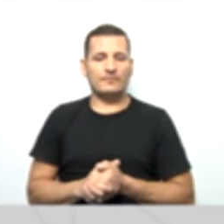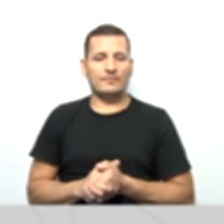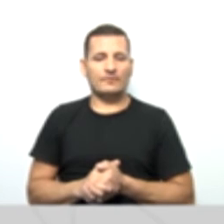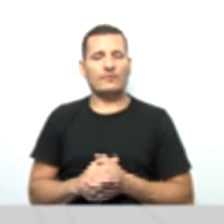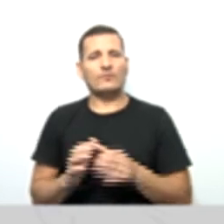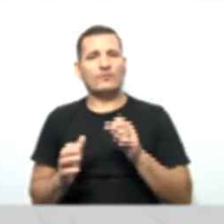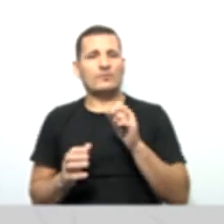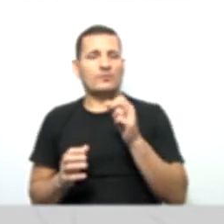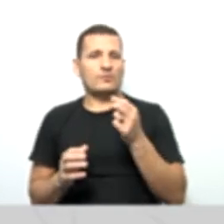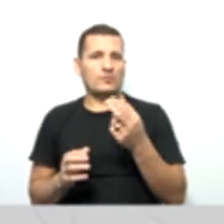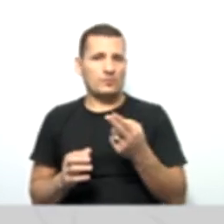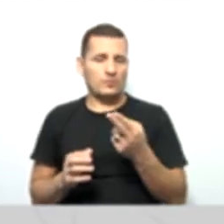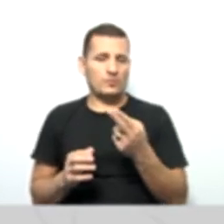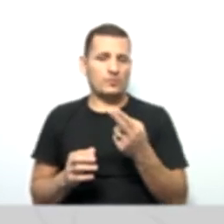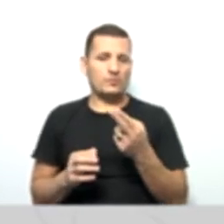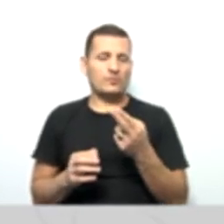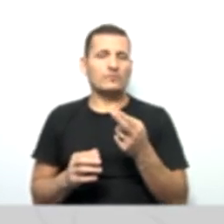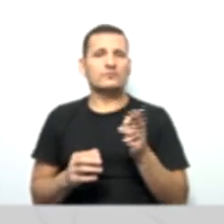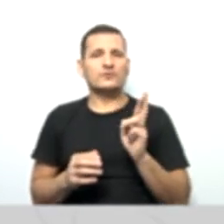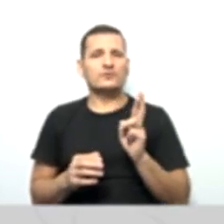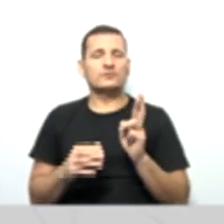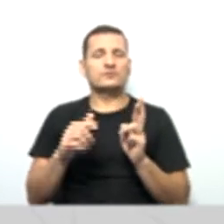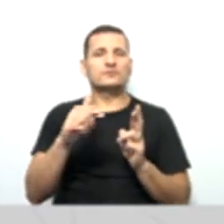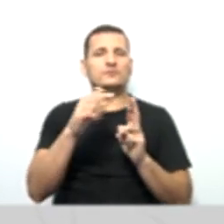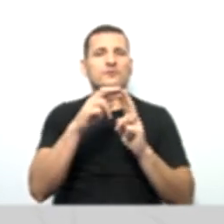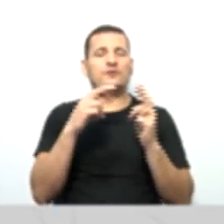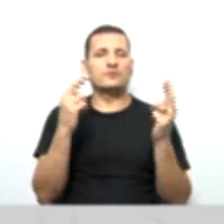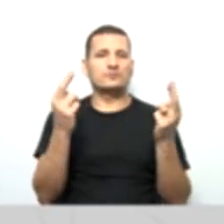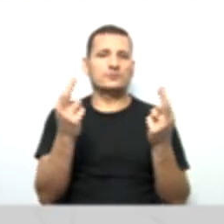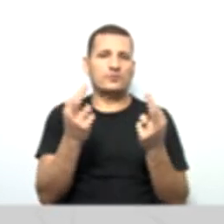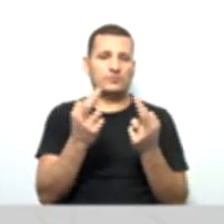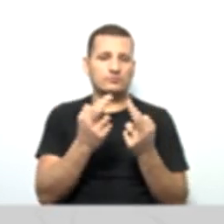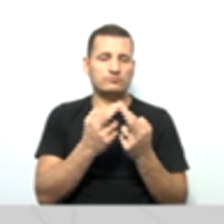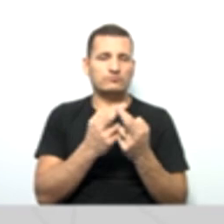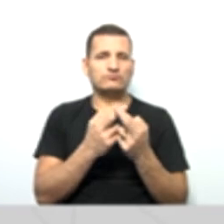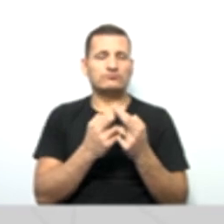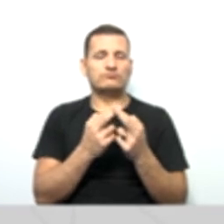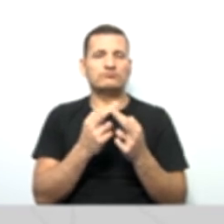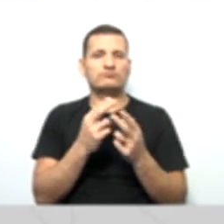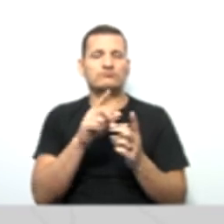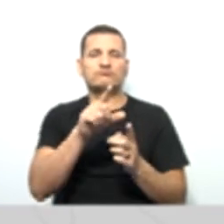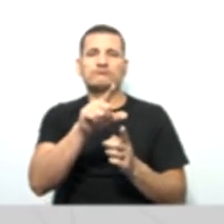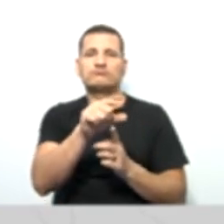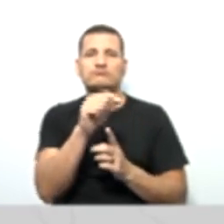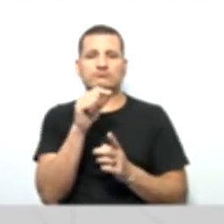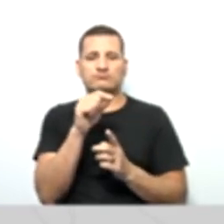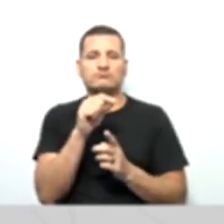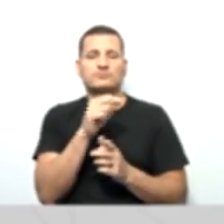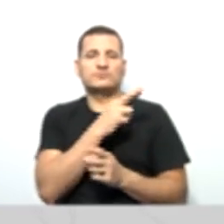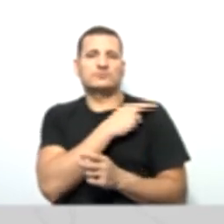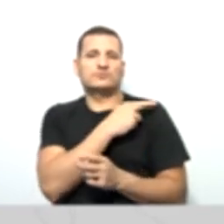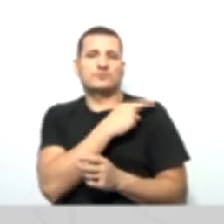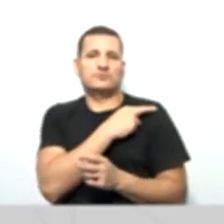delegado essa atribuição conforme previsto no Estatuto Social, não é, gente?